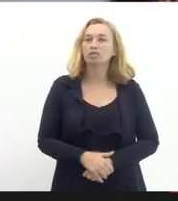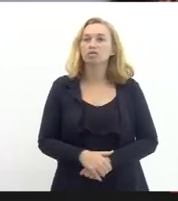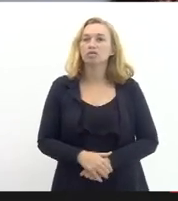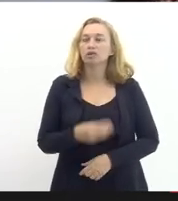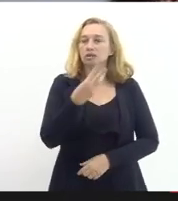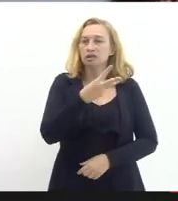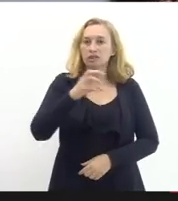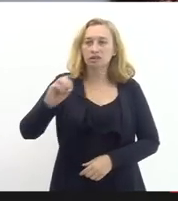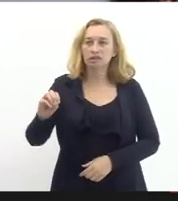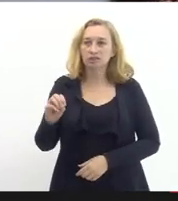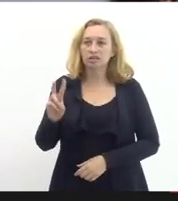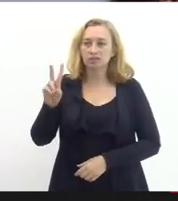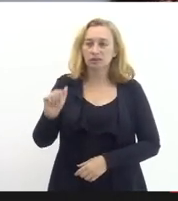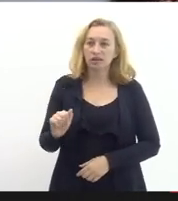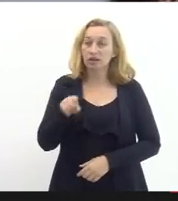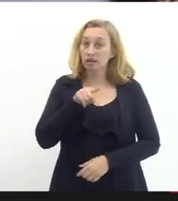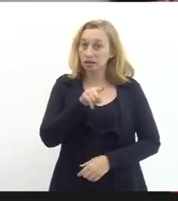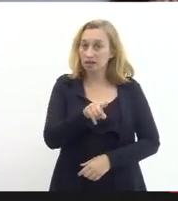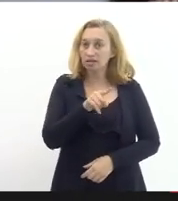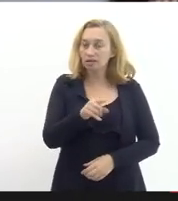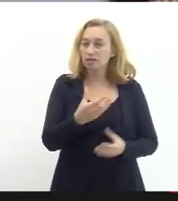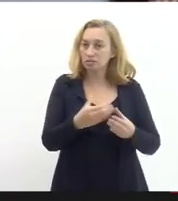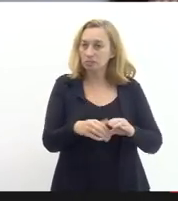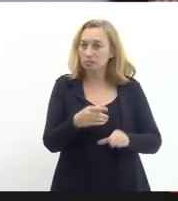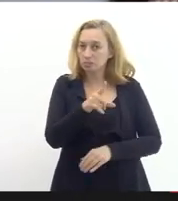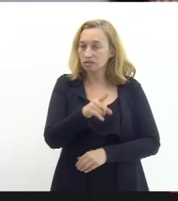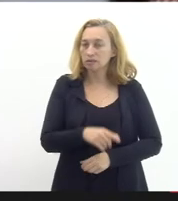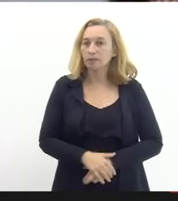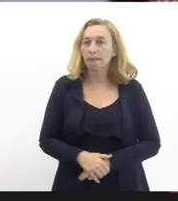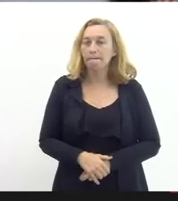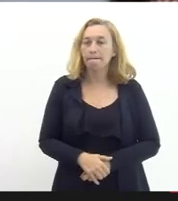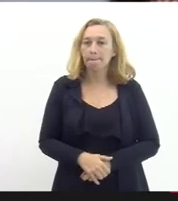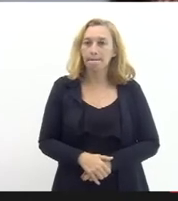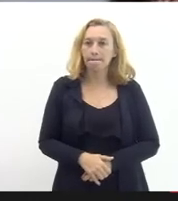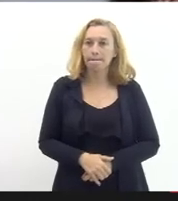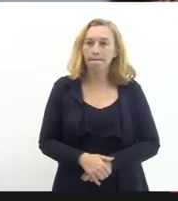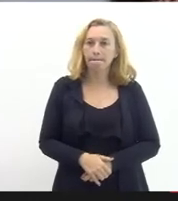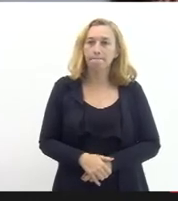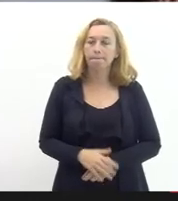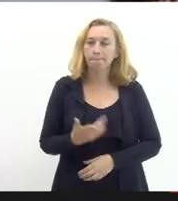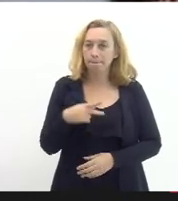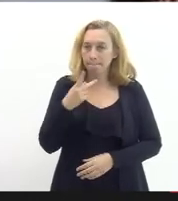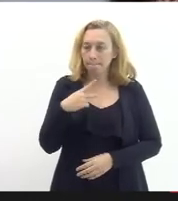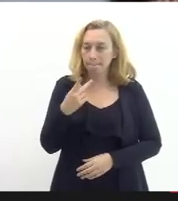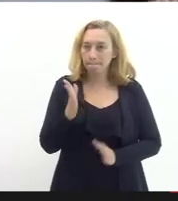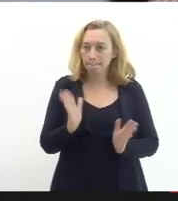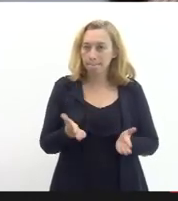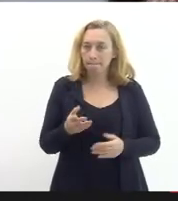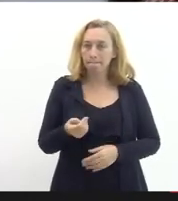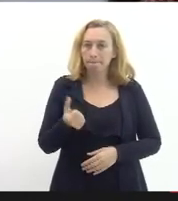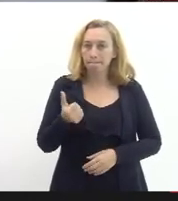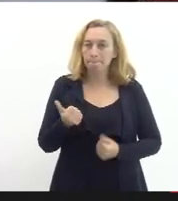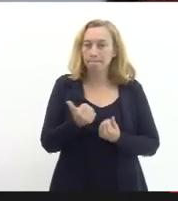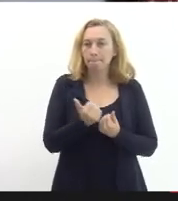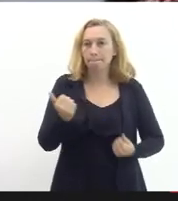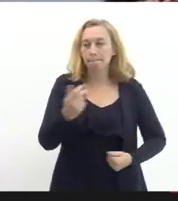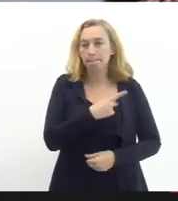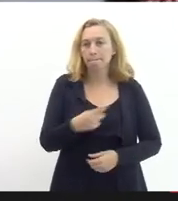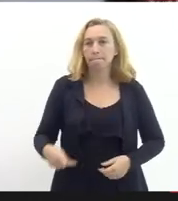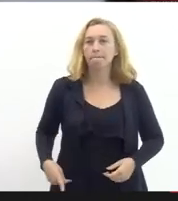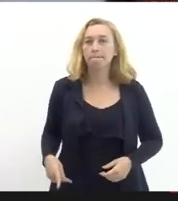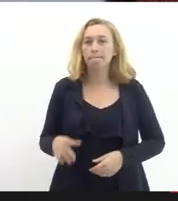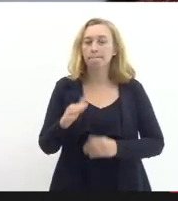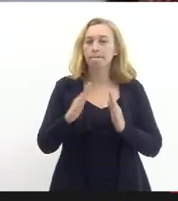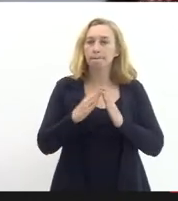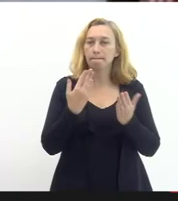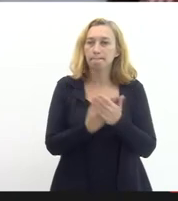Bruno esse concurso a exemplo do que foi falado agora com o vice-presidente da Paipec é para